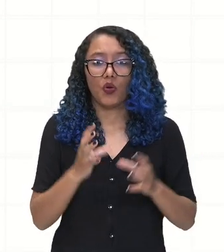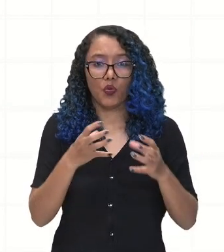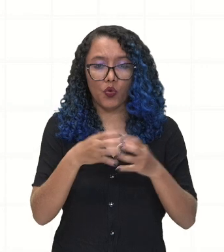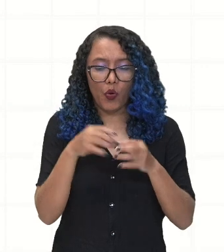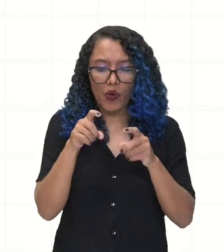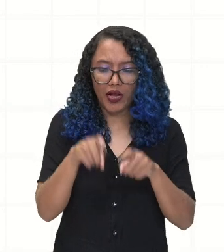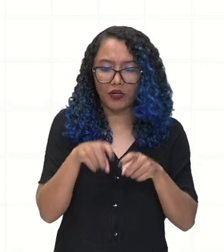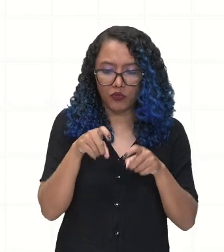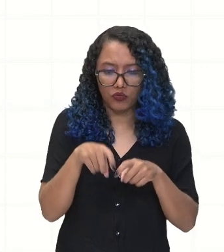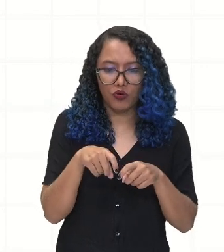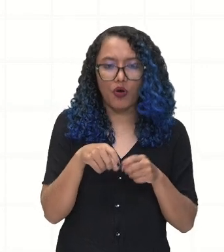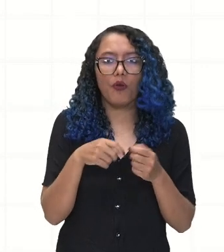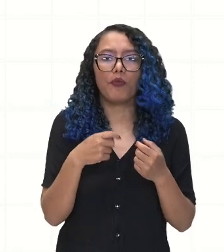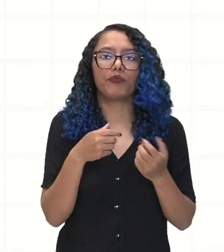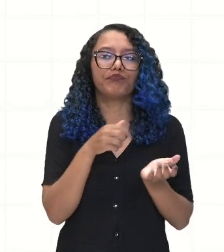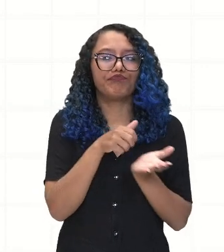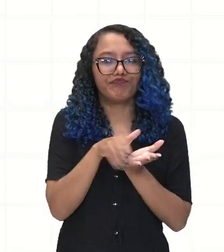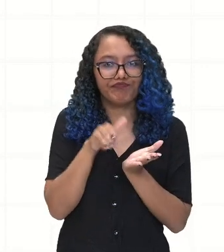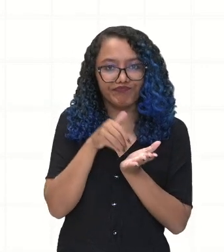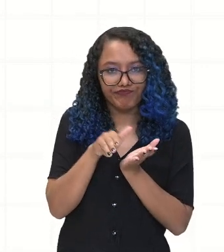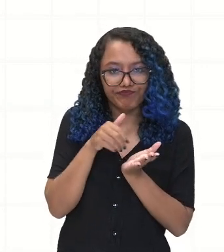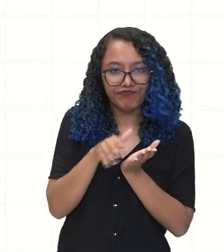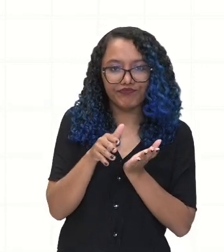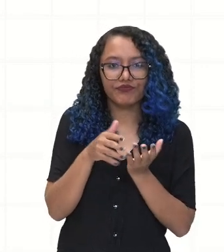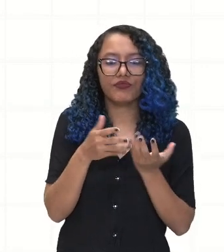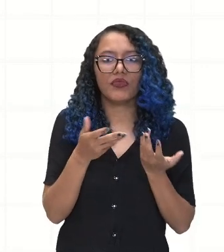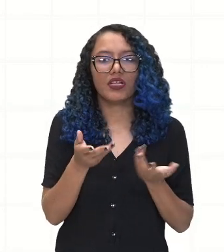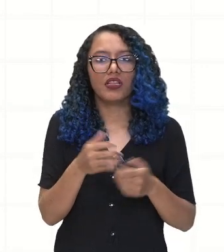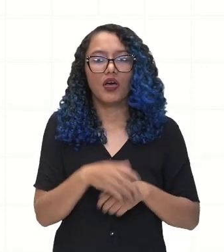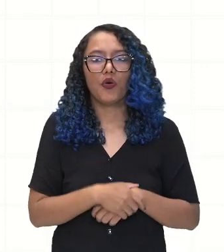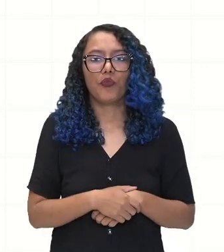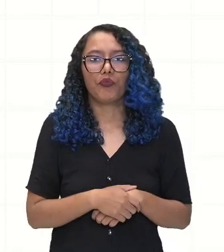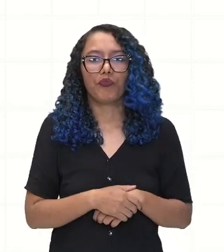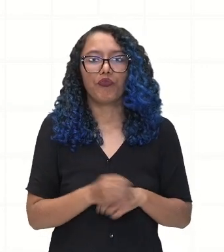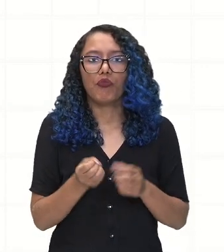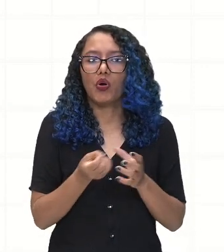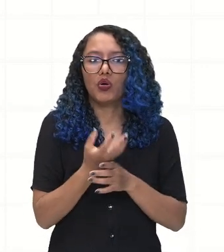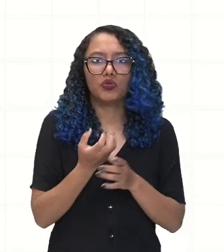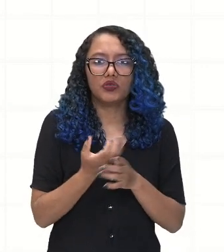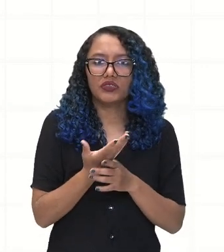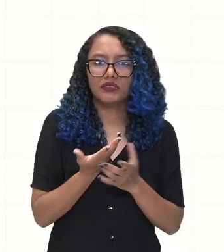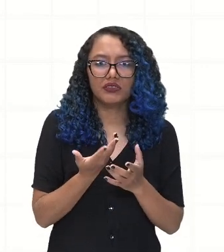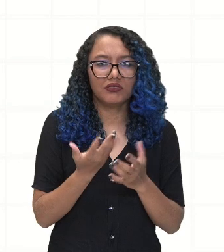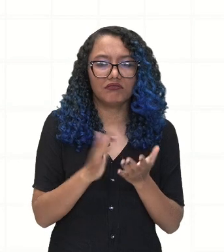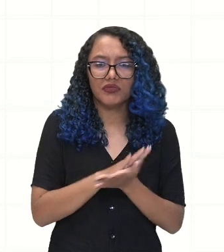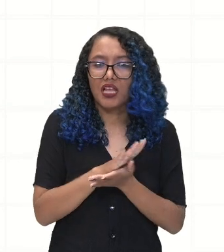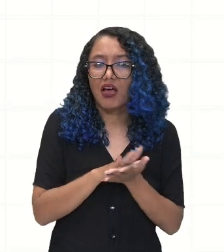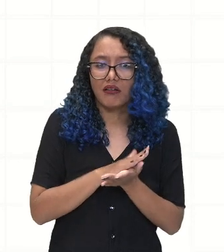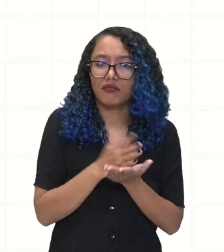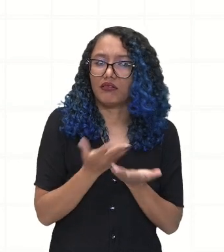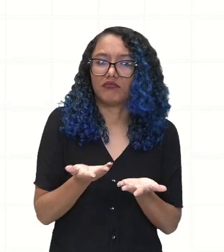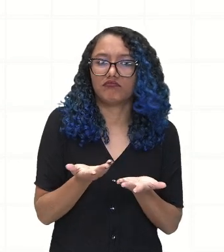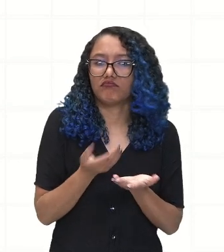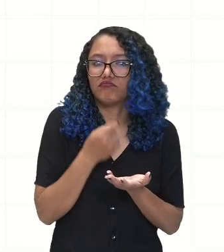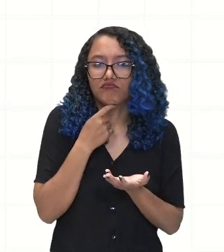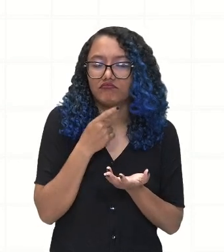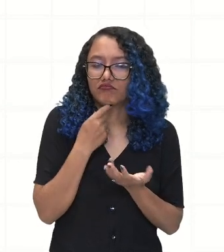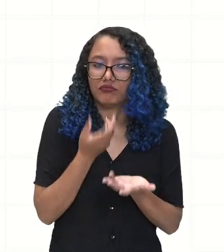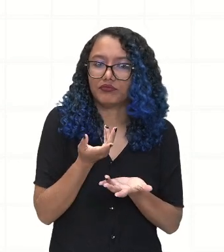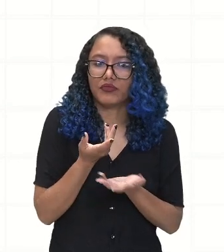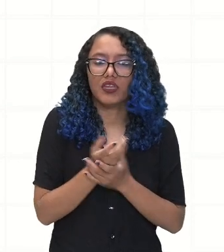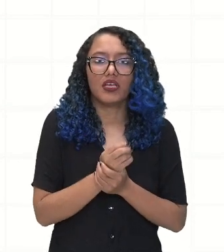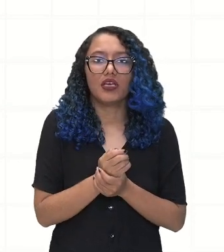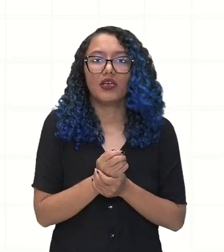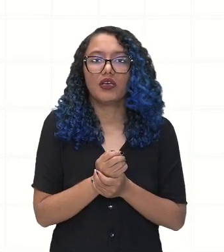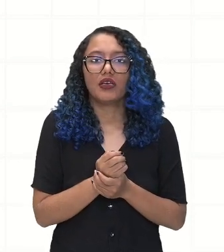suas propriedades. Então, eles não tinham mais onde produzir. Qual era o objetivo deles? Qual era a saída que eles poderiam ter?